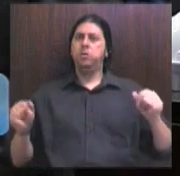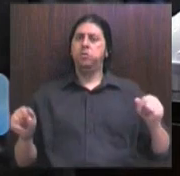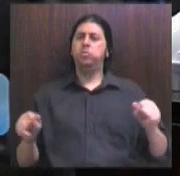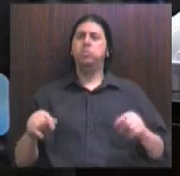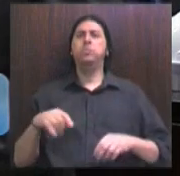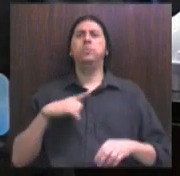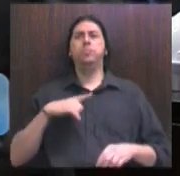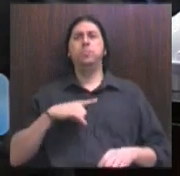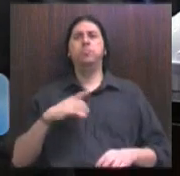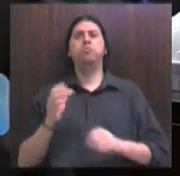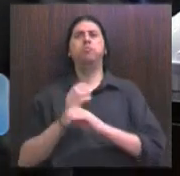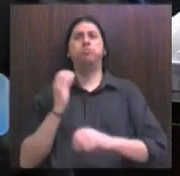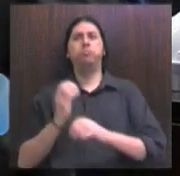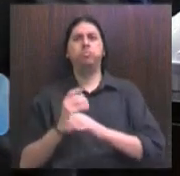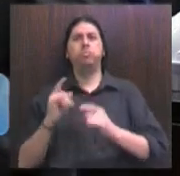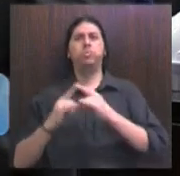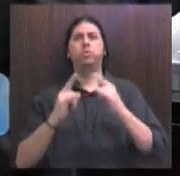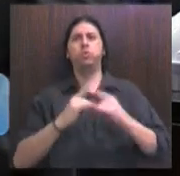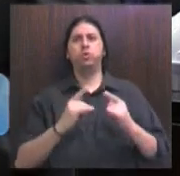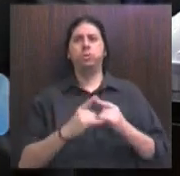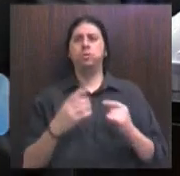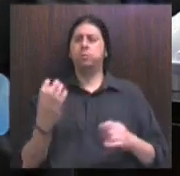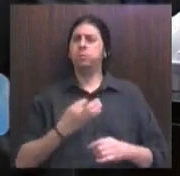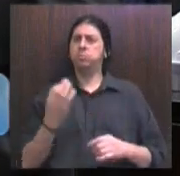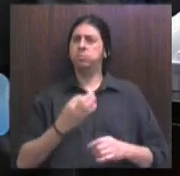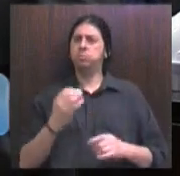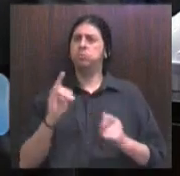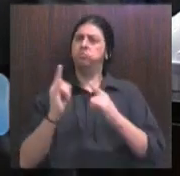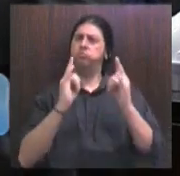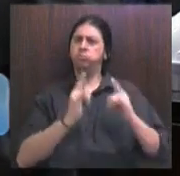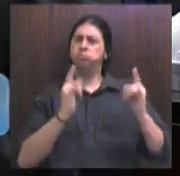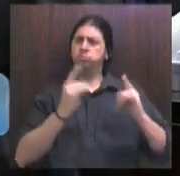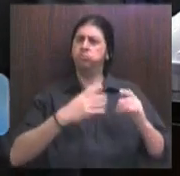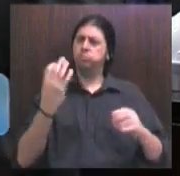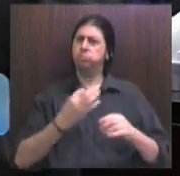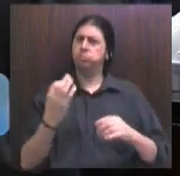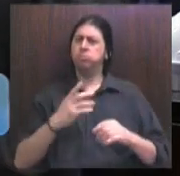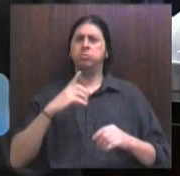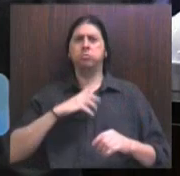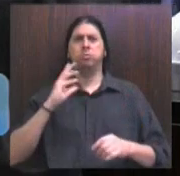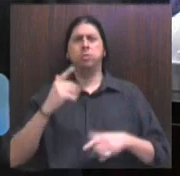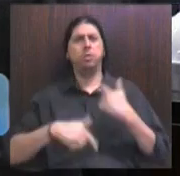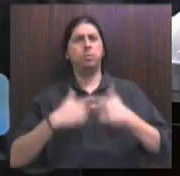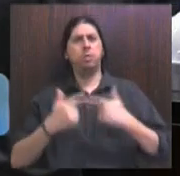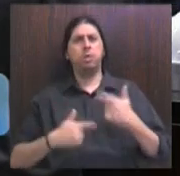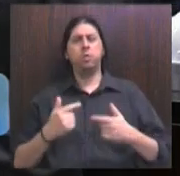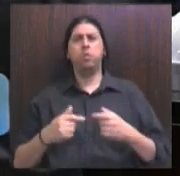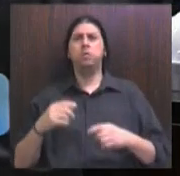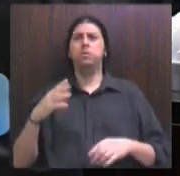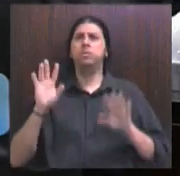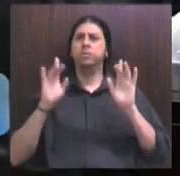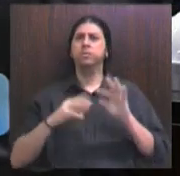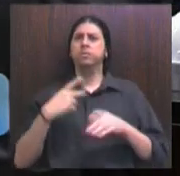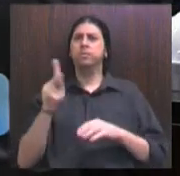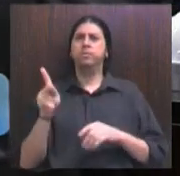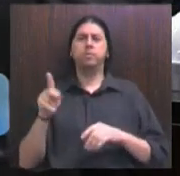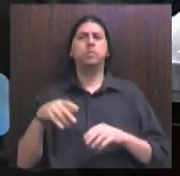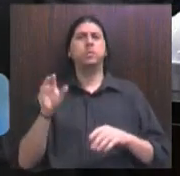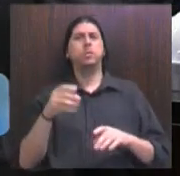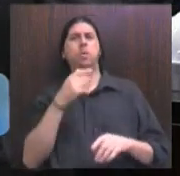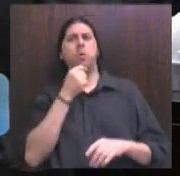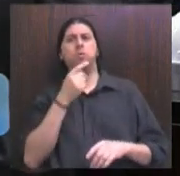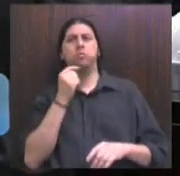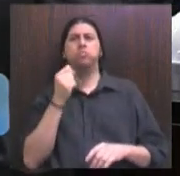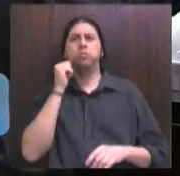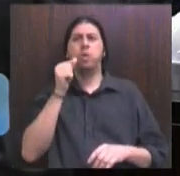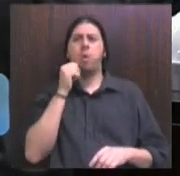engenharias, todos os complexos que tem, todos os trabalhos, graças a esses homens que se formaram, não apenas no papel,